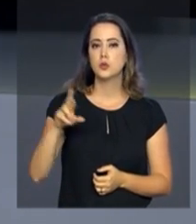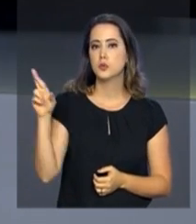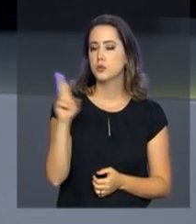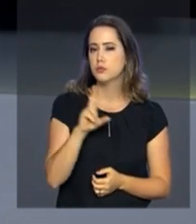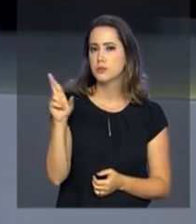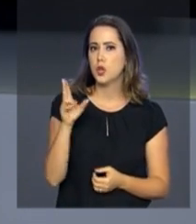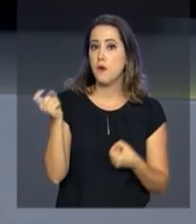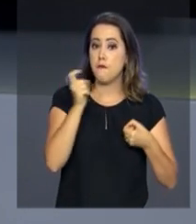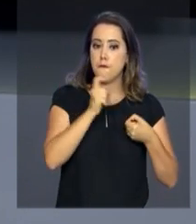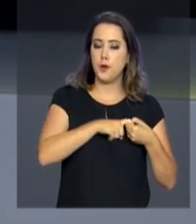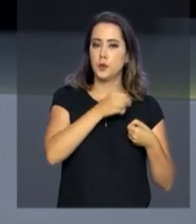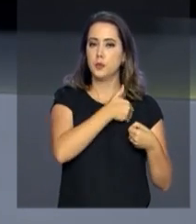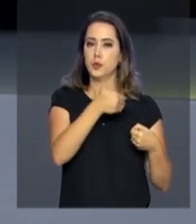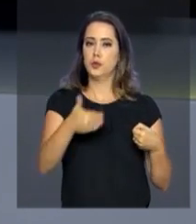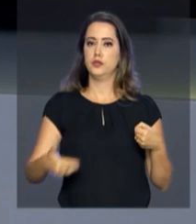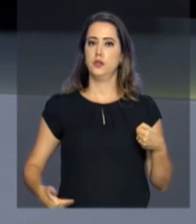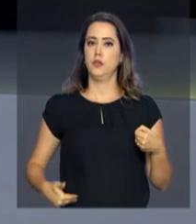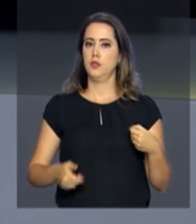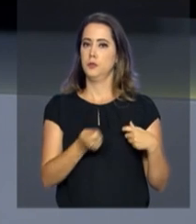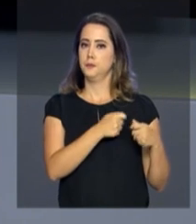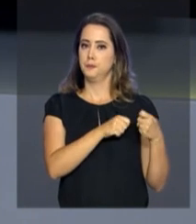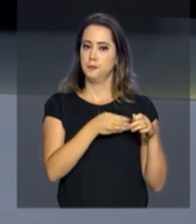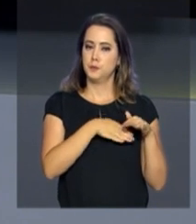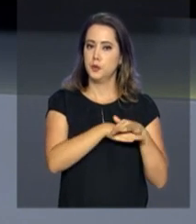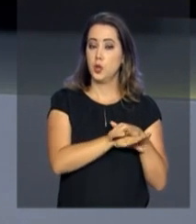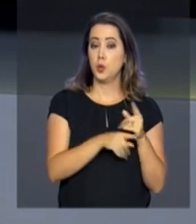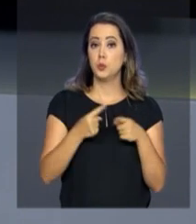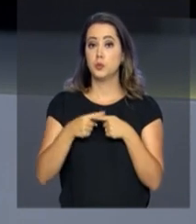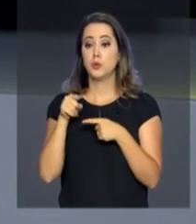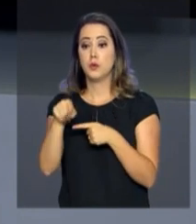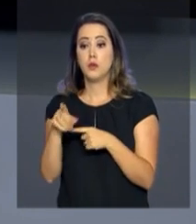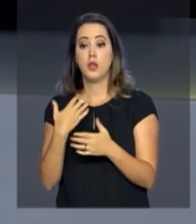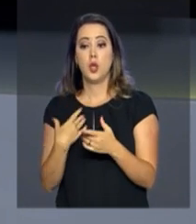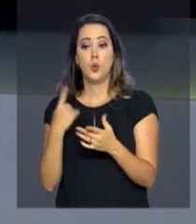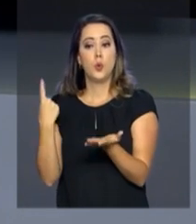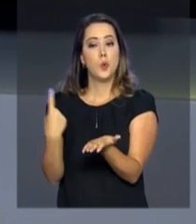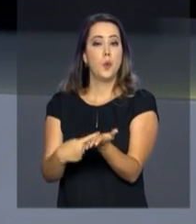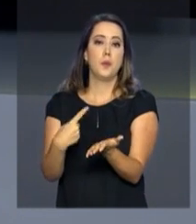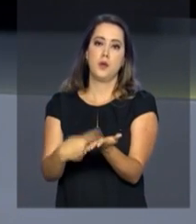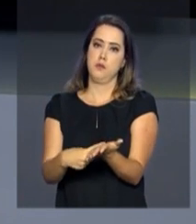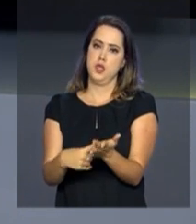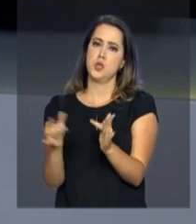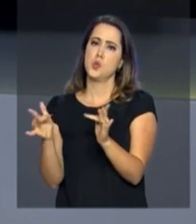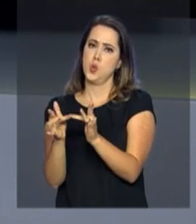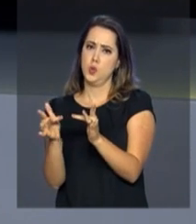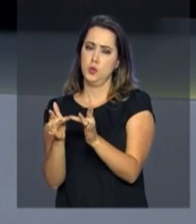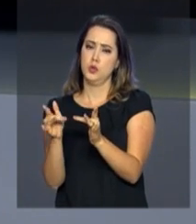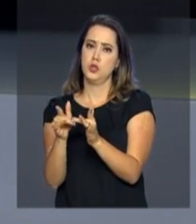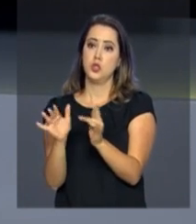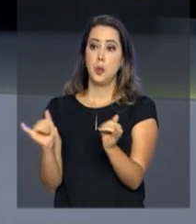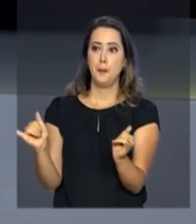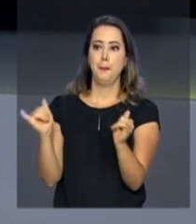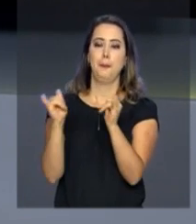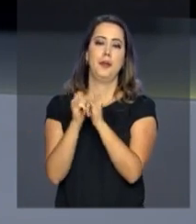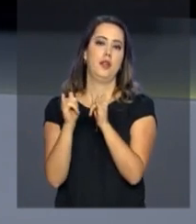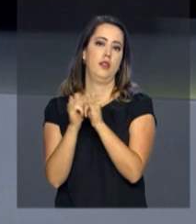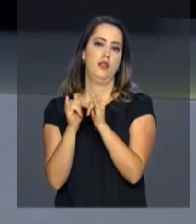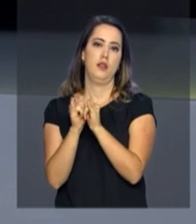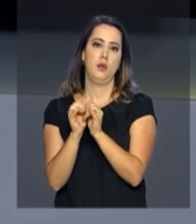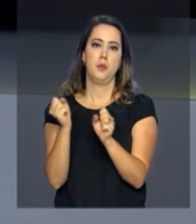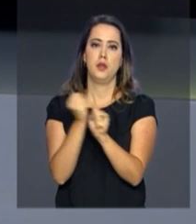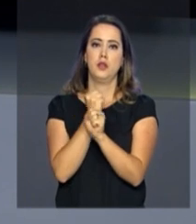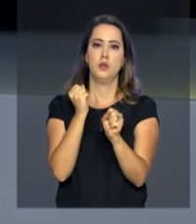de reais vão voltar para os cofres públicos. O montante é resultado de um acordo de leniência assinado pela construtora